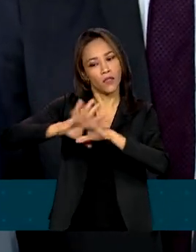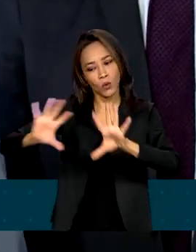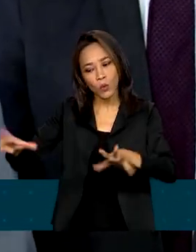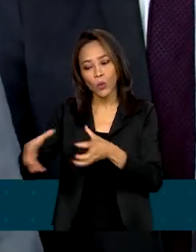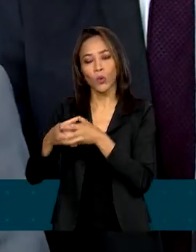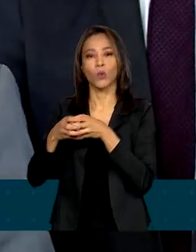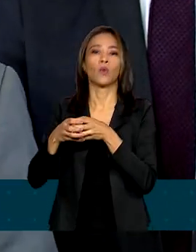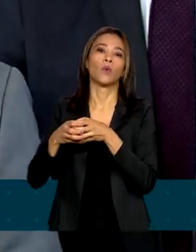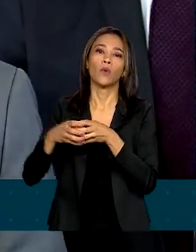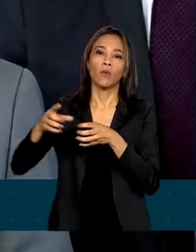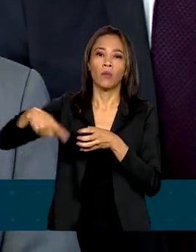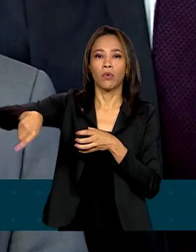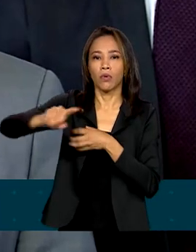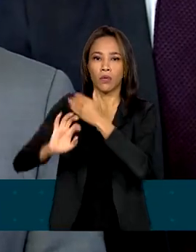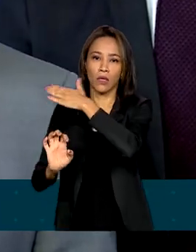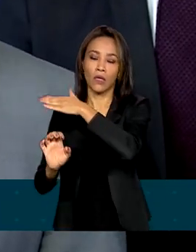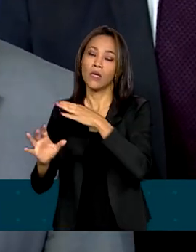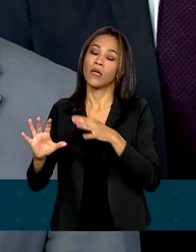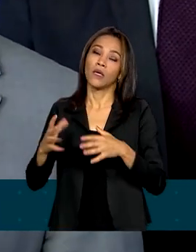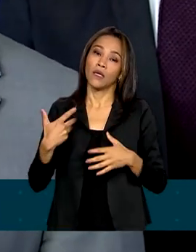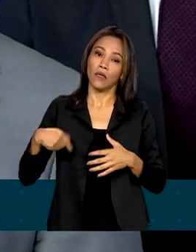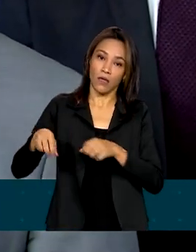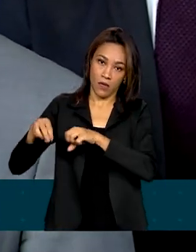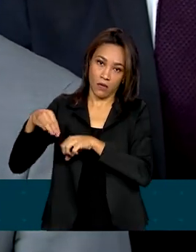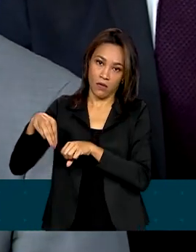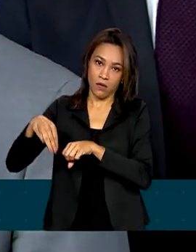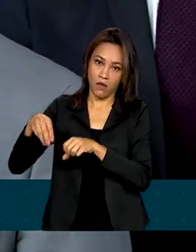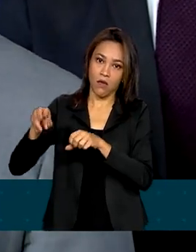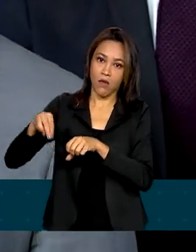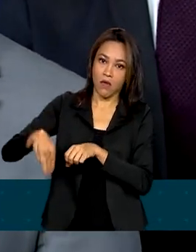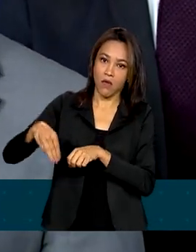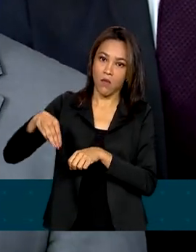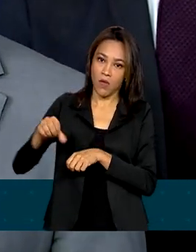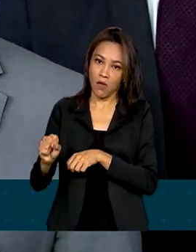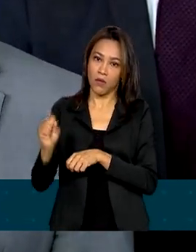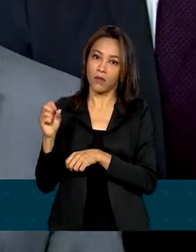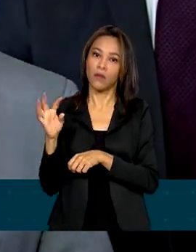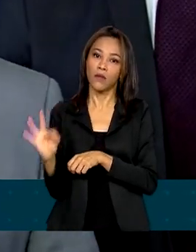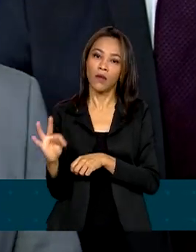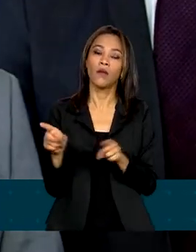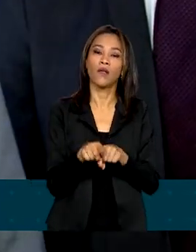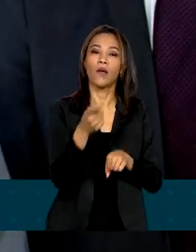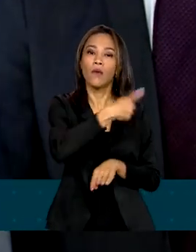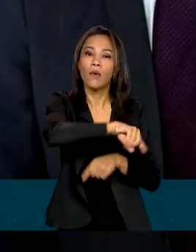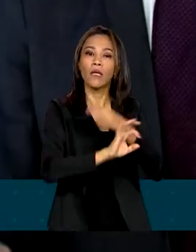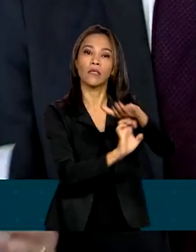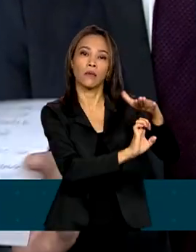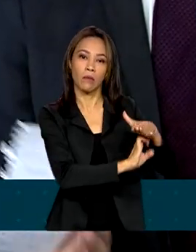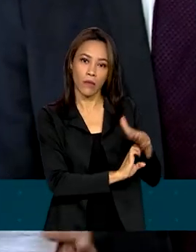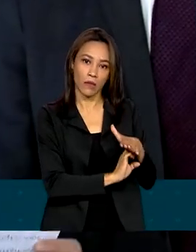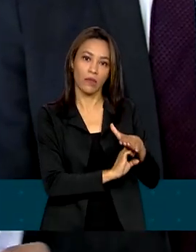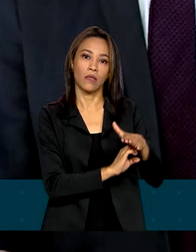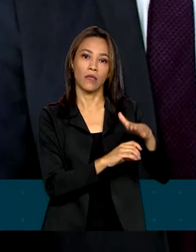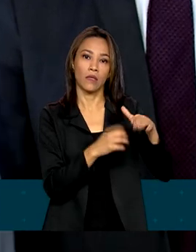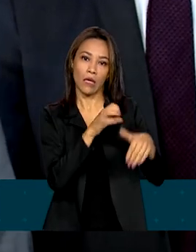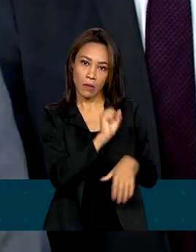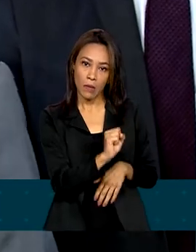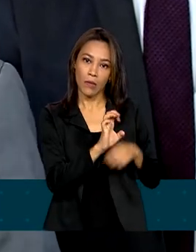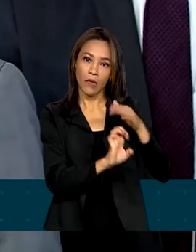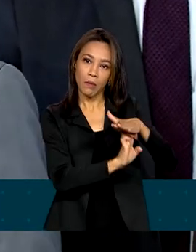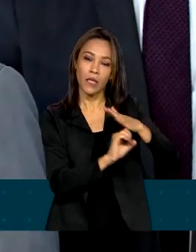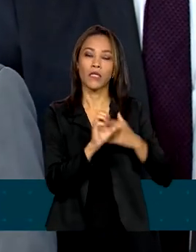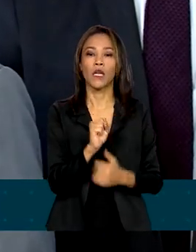conflitos. O respeito ao direito de propriedade será uma